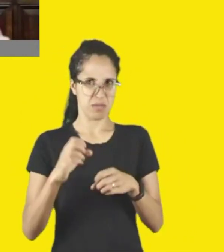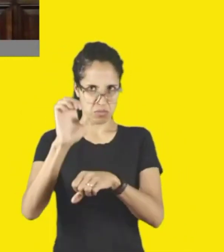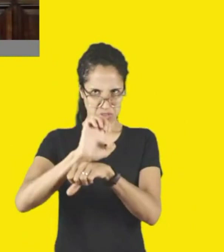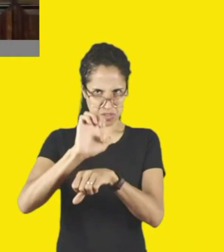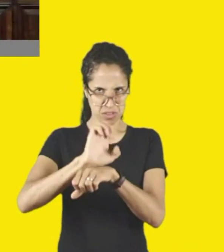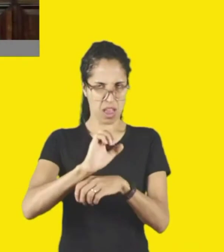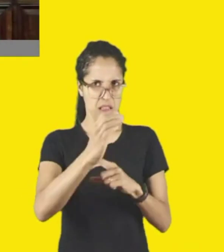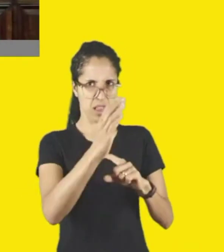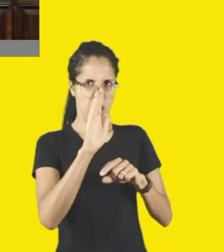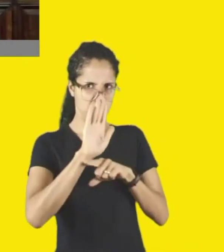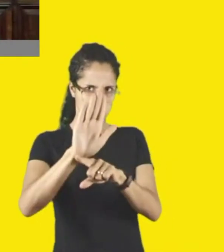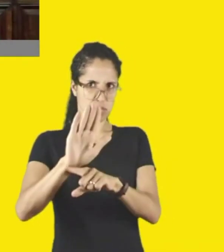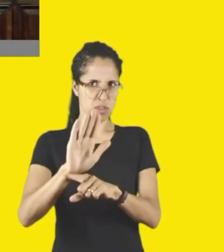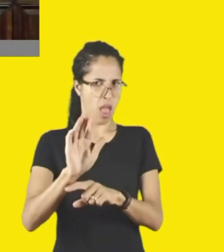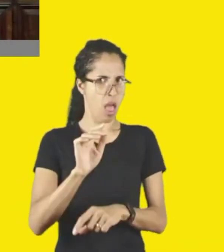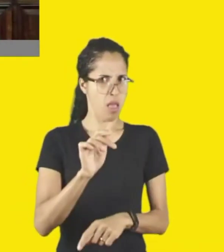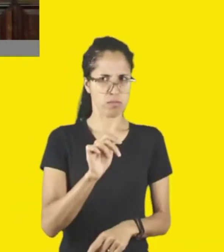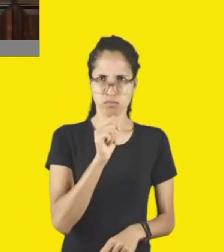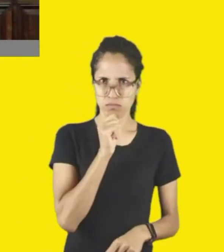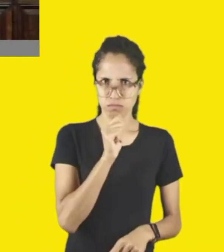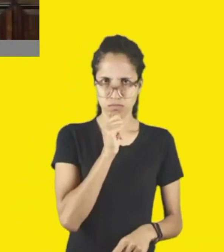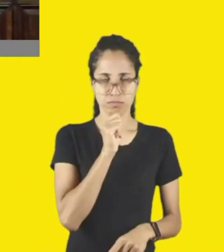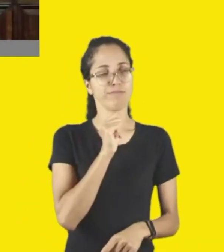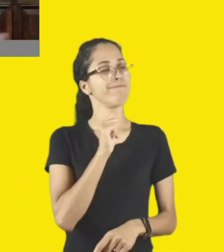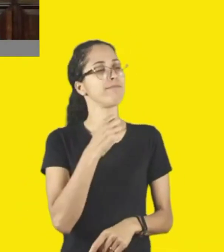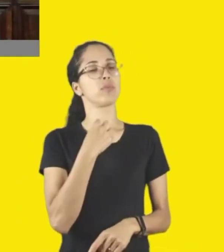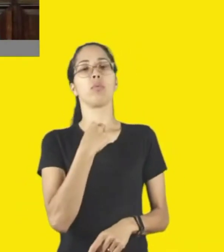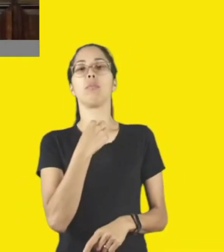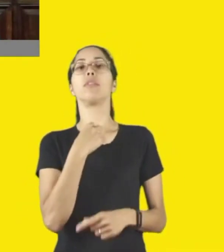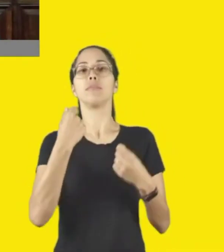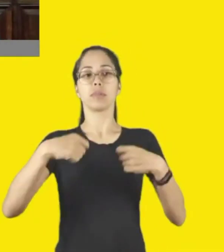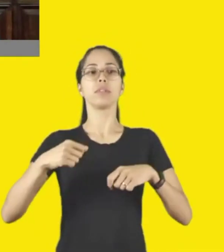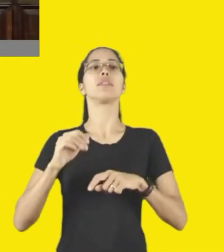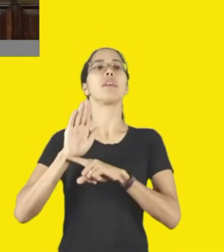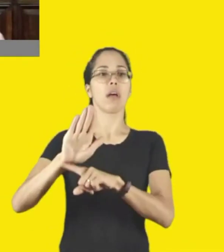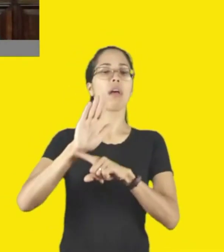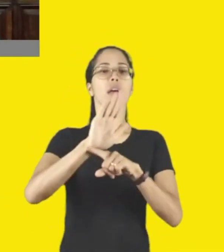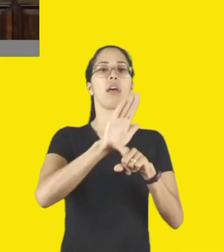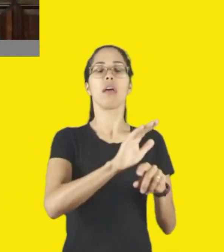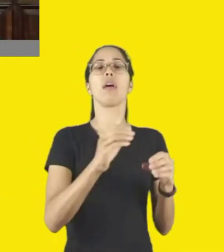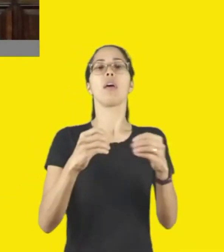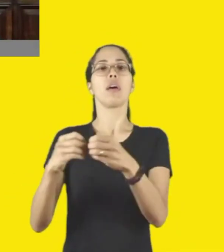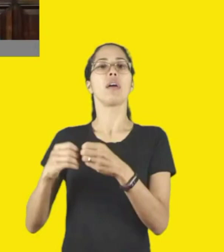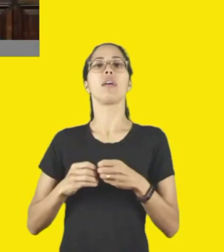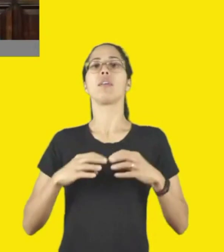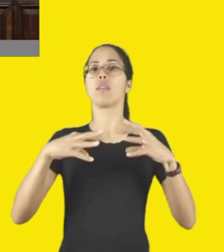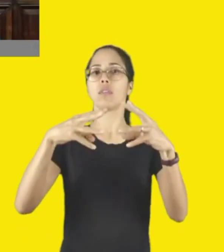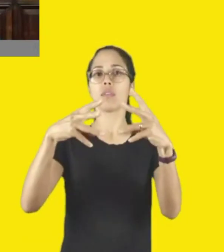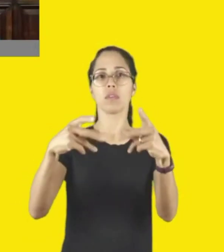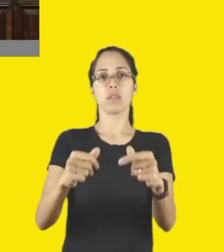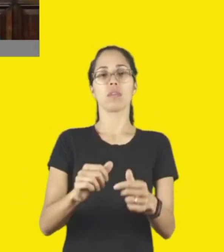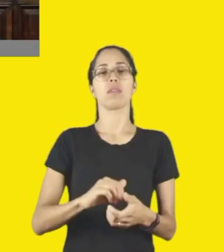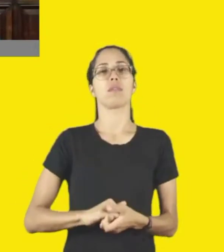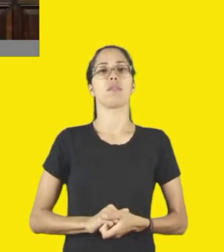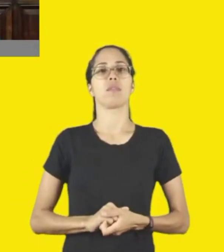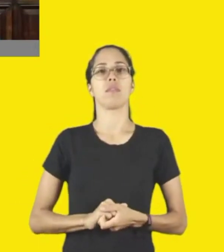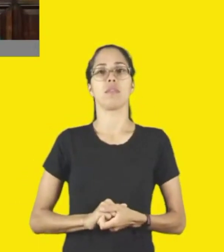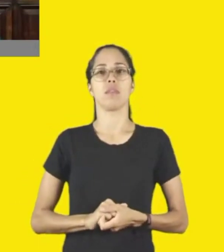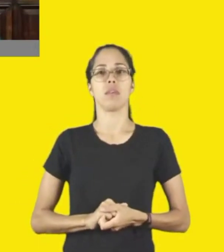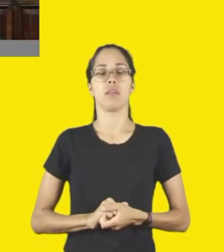meta, eu, a Rosana, estou puxando para os 300 municípios, mas eu, aqui internamente, preciso estar nos 645.